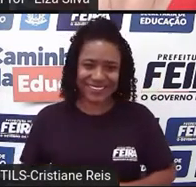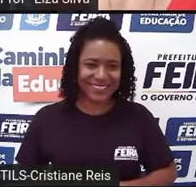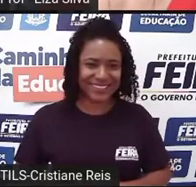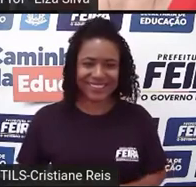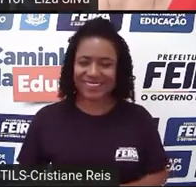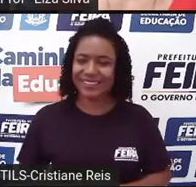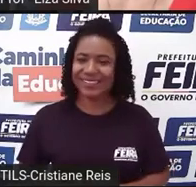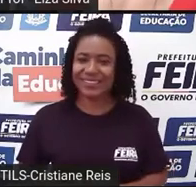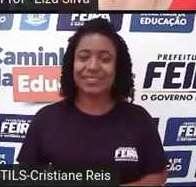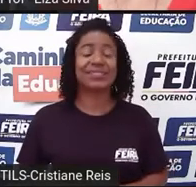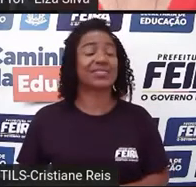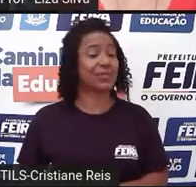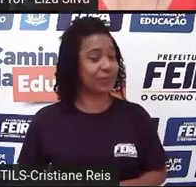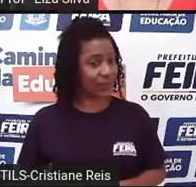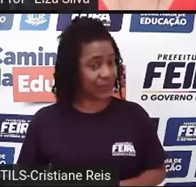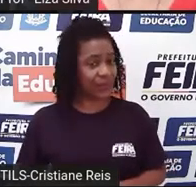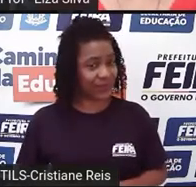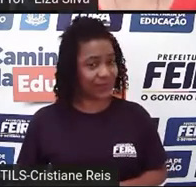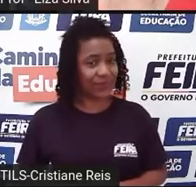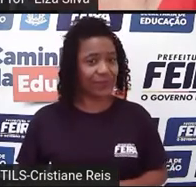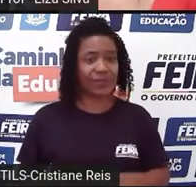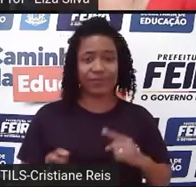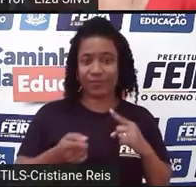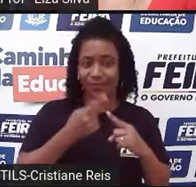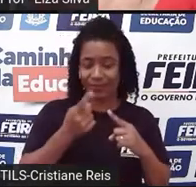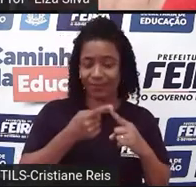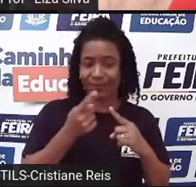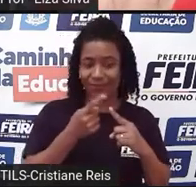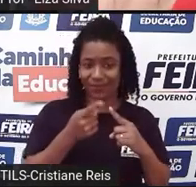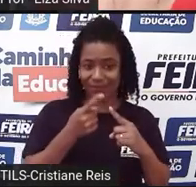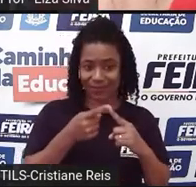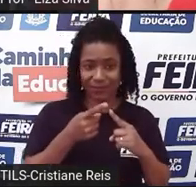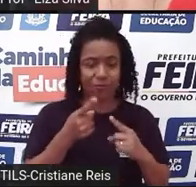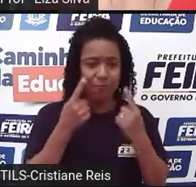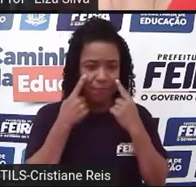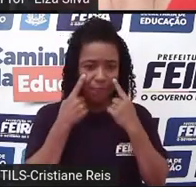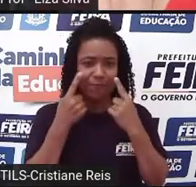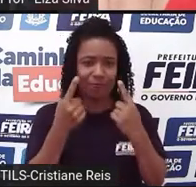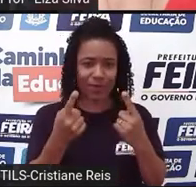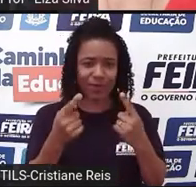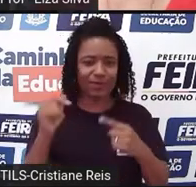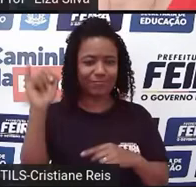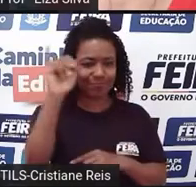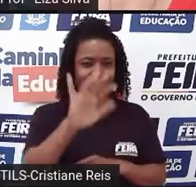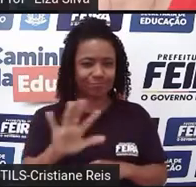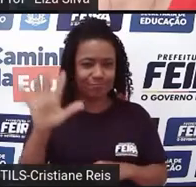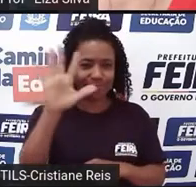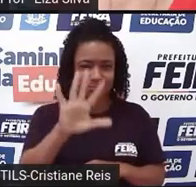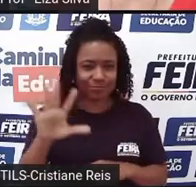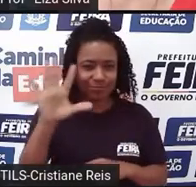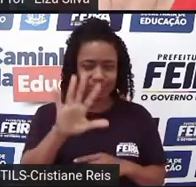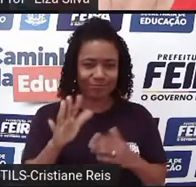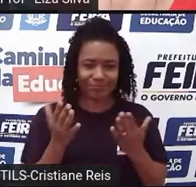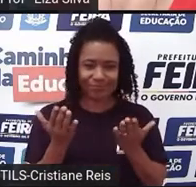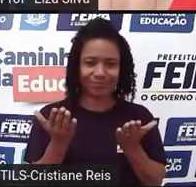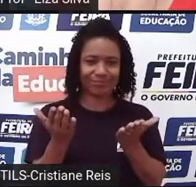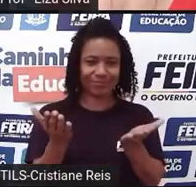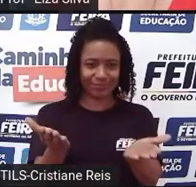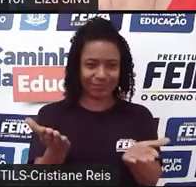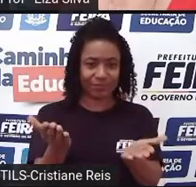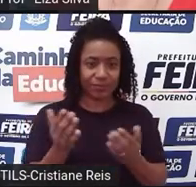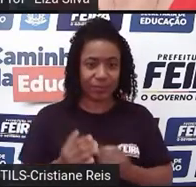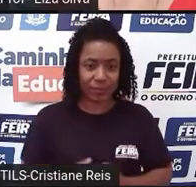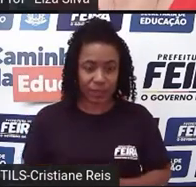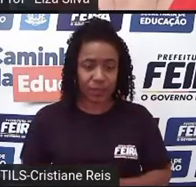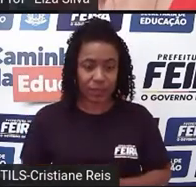Para começar, eu gostaria que vocês olhassem para essas imagens que estão espelhadas na tela e